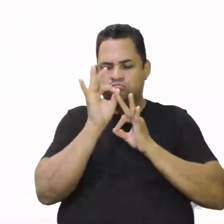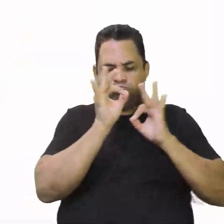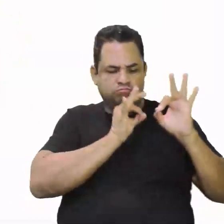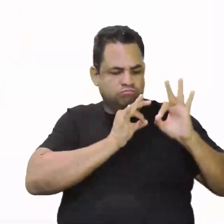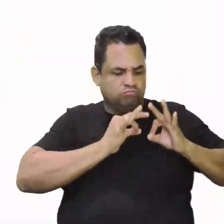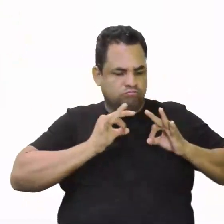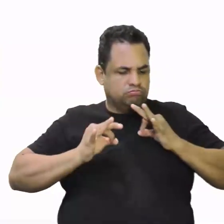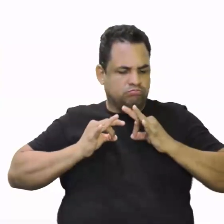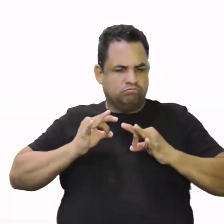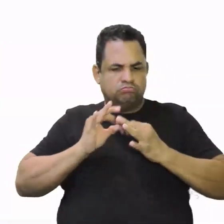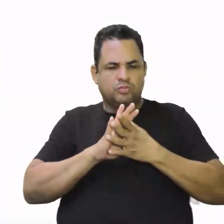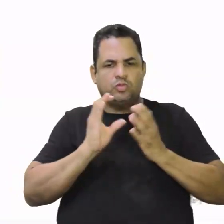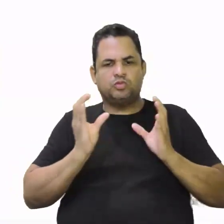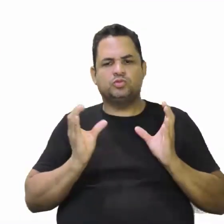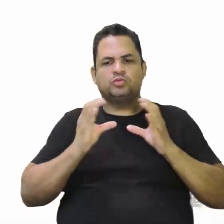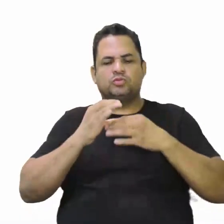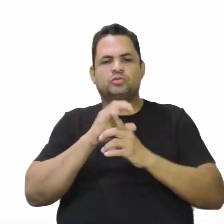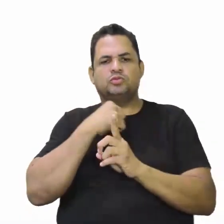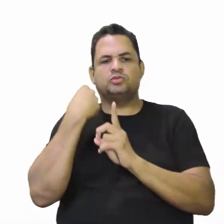as classes sociais.